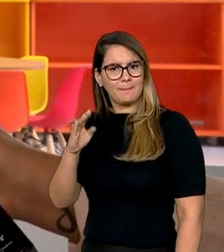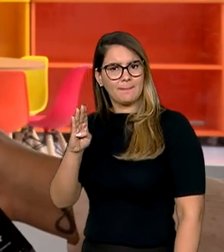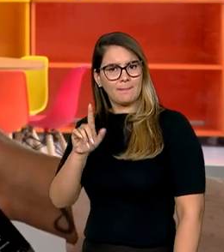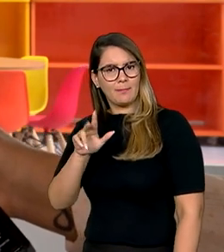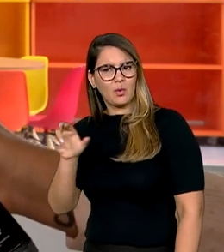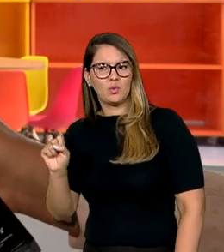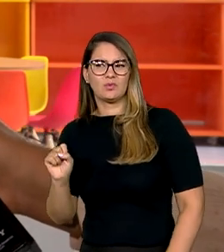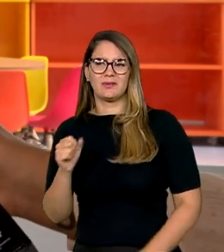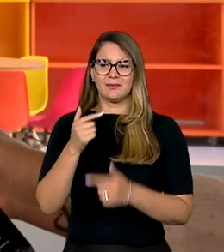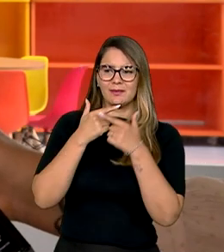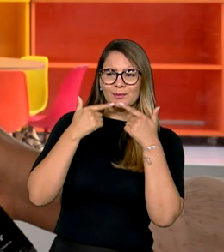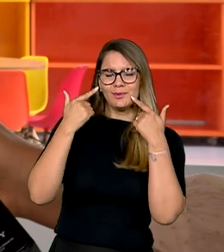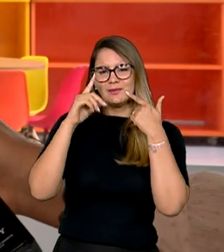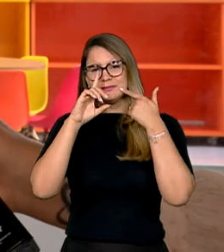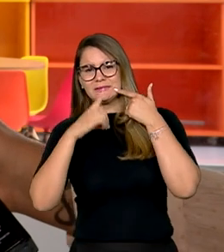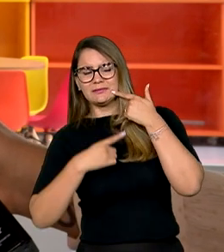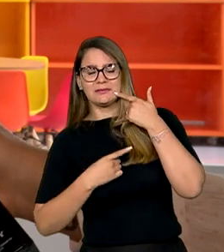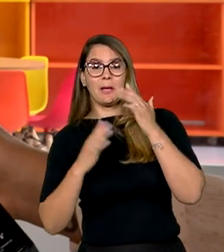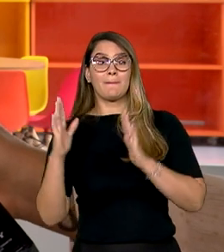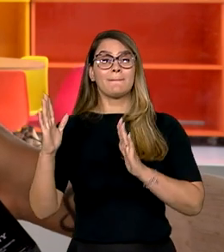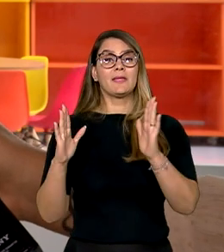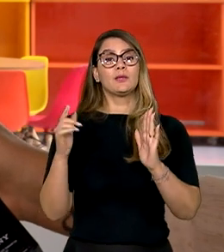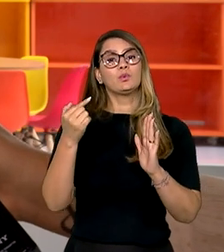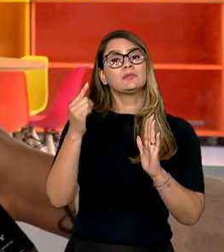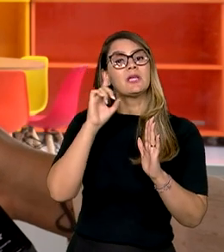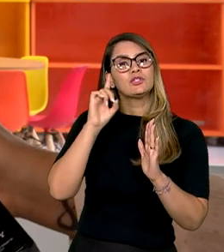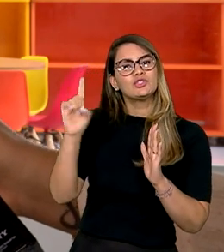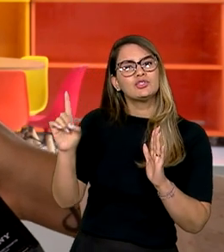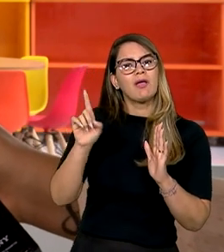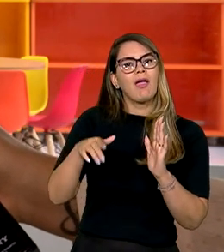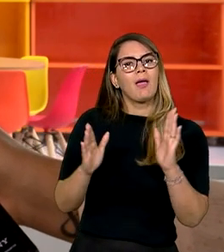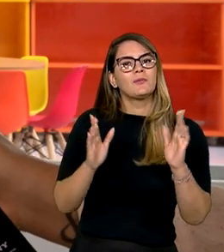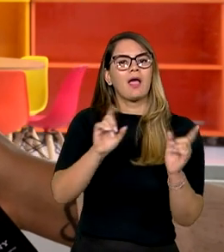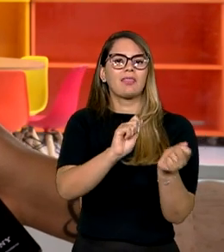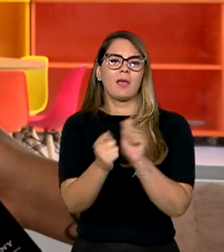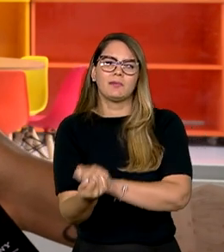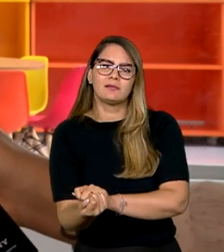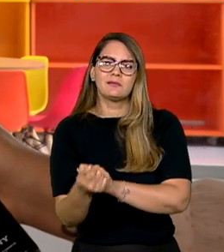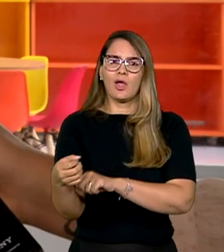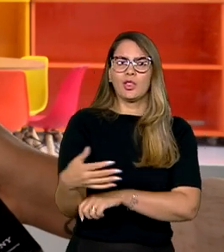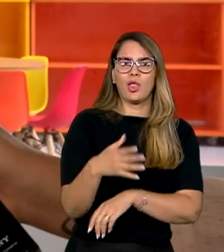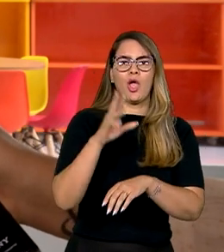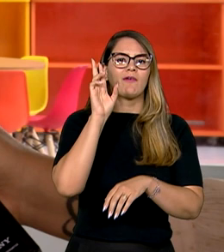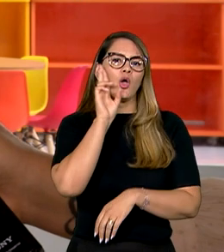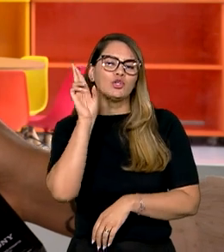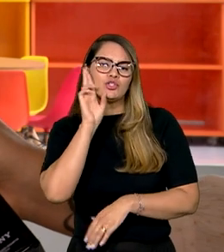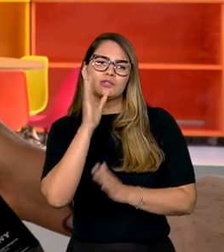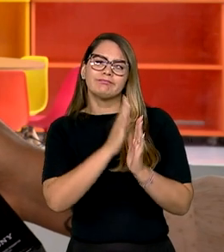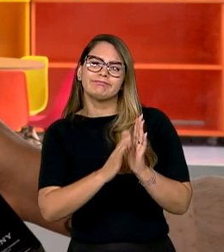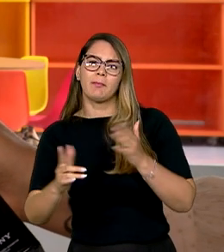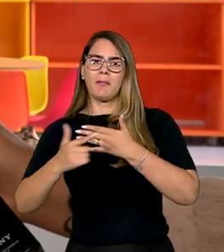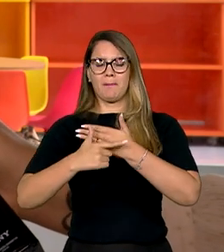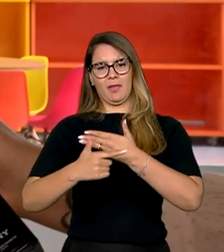humor mais depressivo durante uns sete dias, que é um processo de adaptação dessa mulher à chegada do bebê, à nova rotina, aos novos papéis, né.